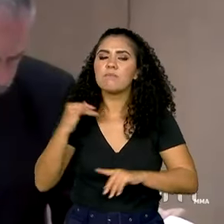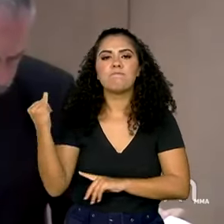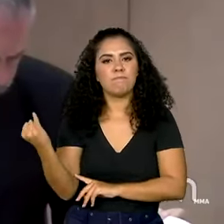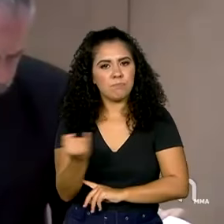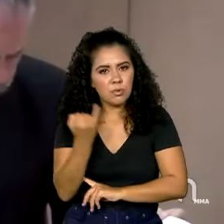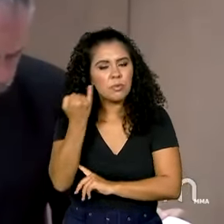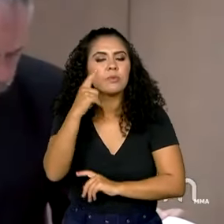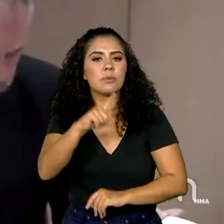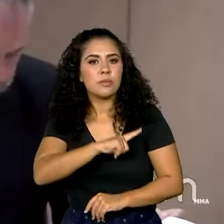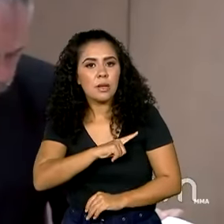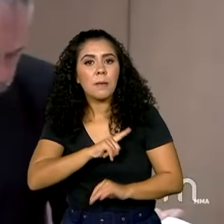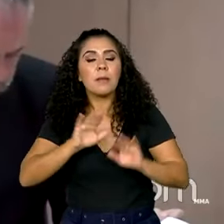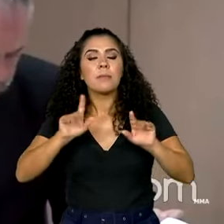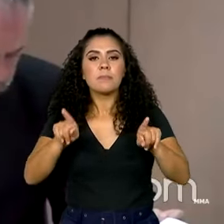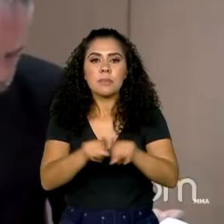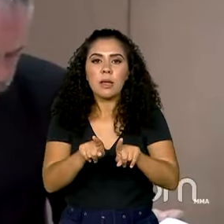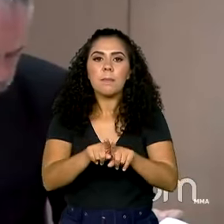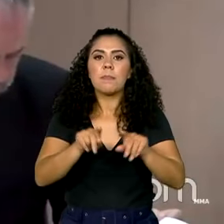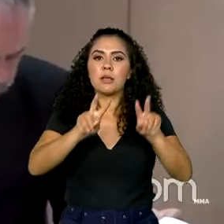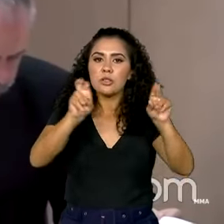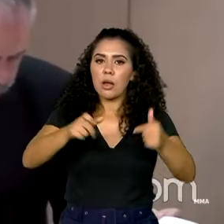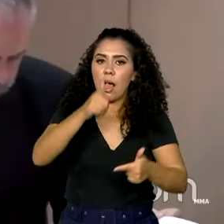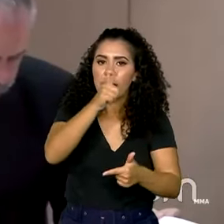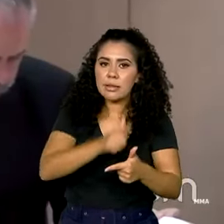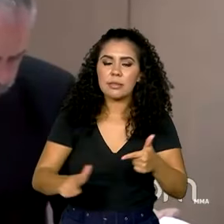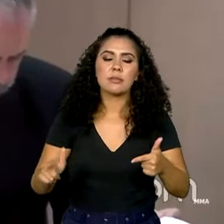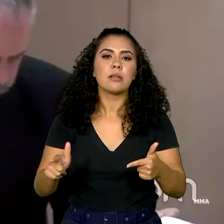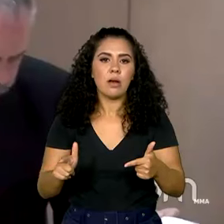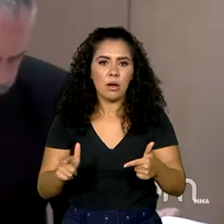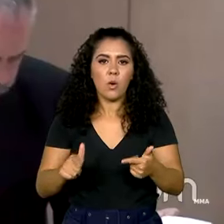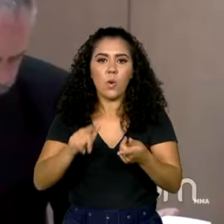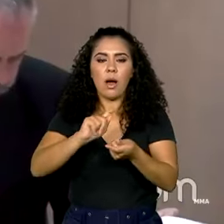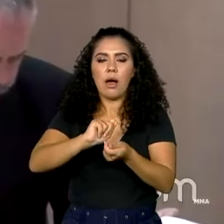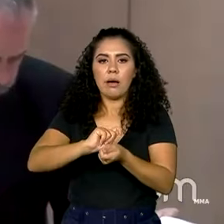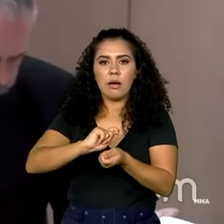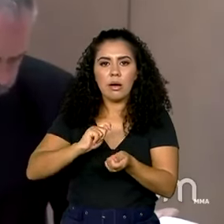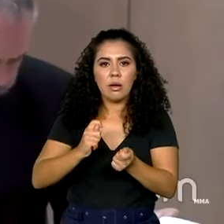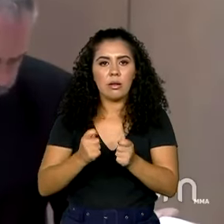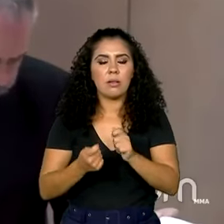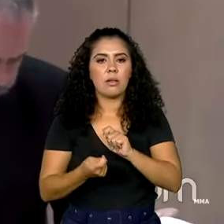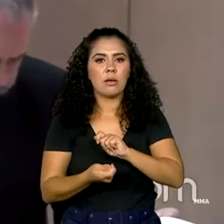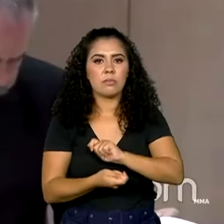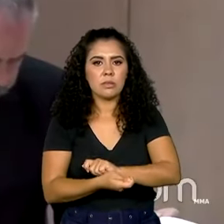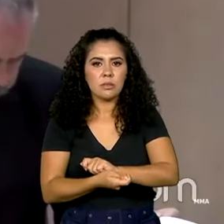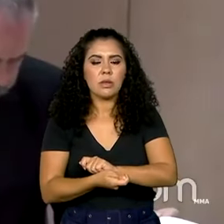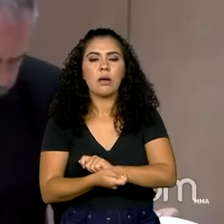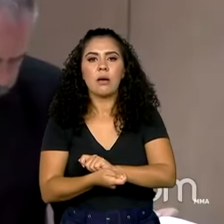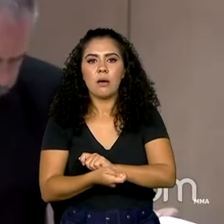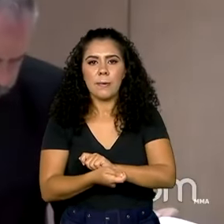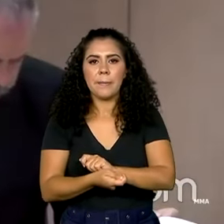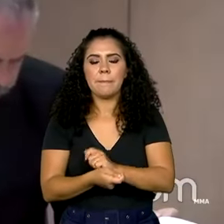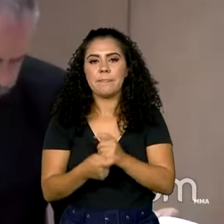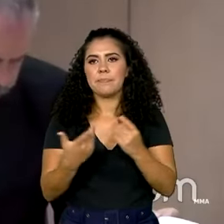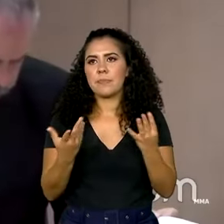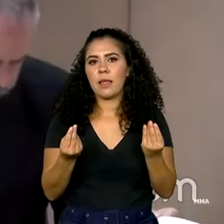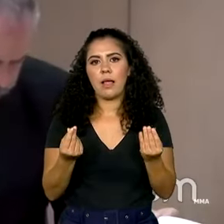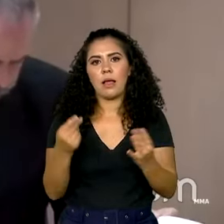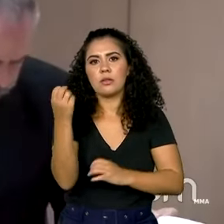E a questão da adaptação de natureza mais